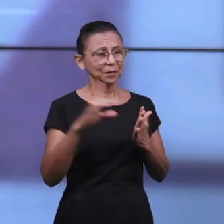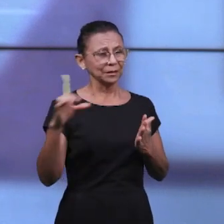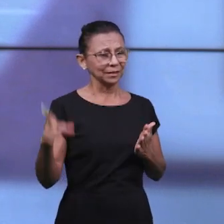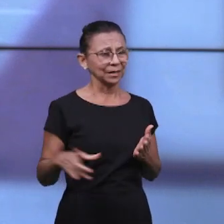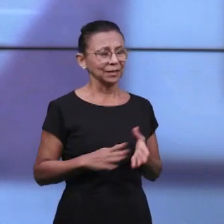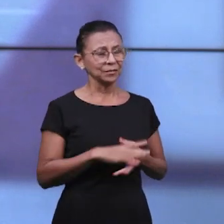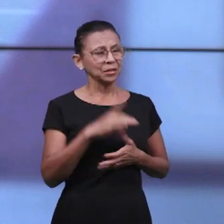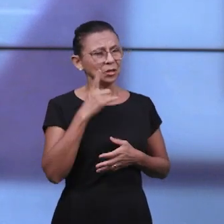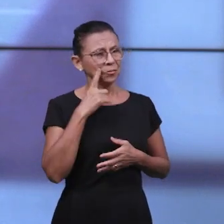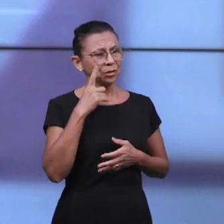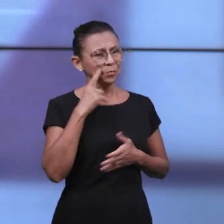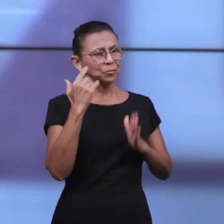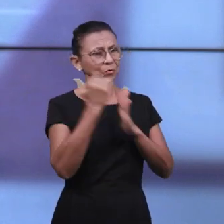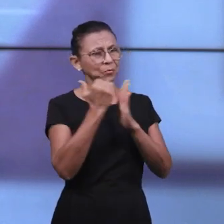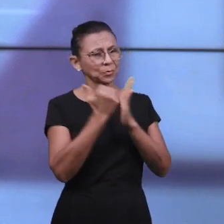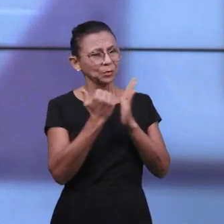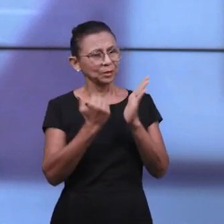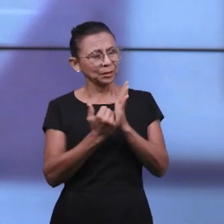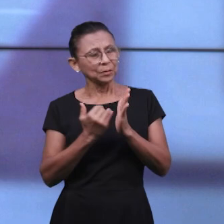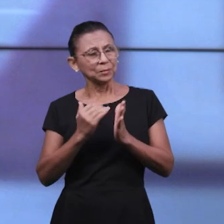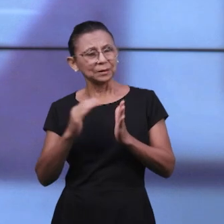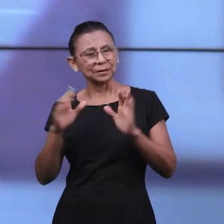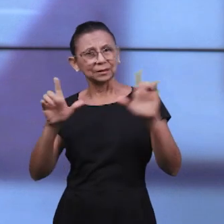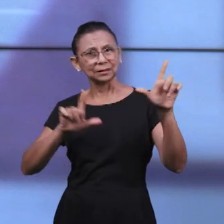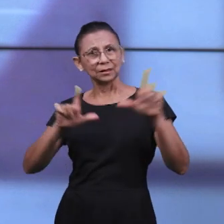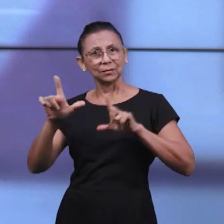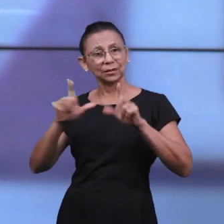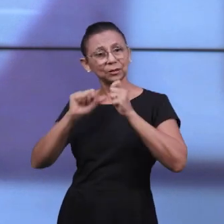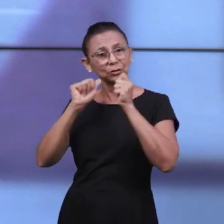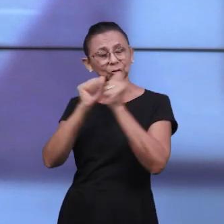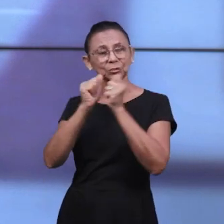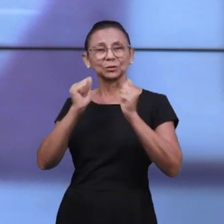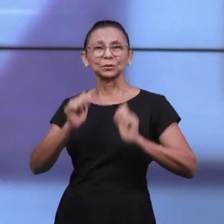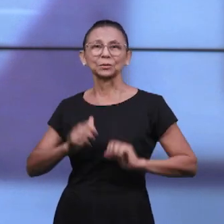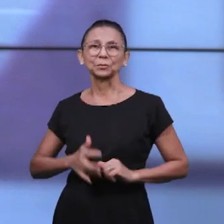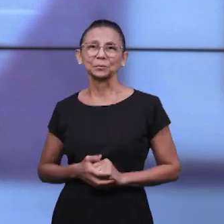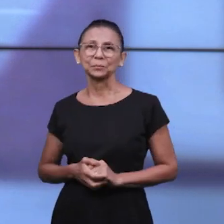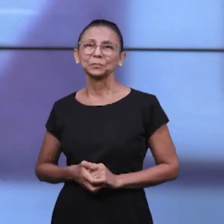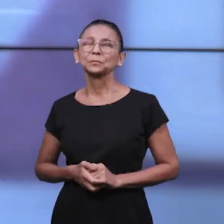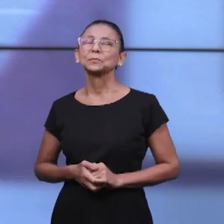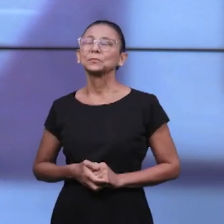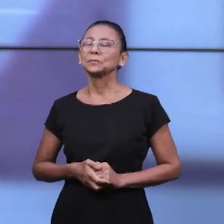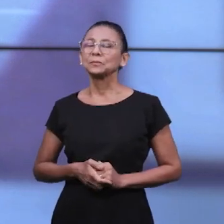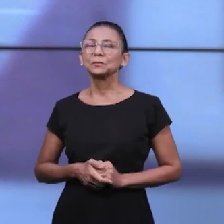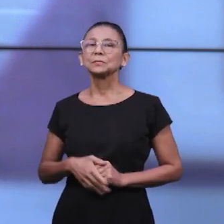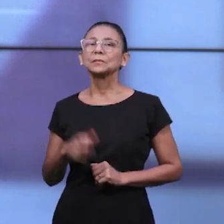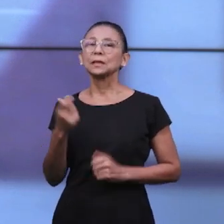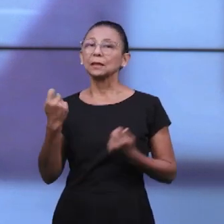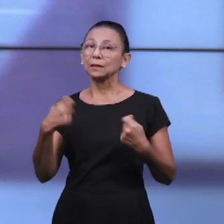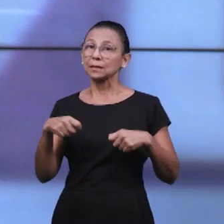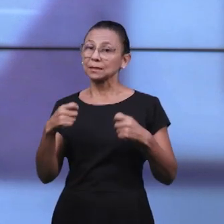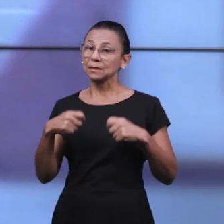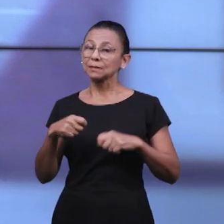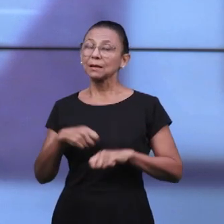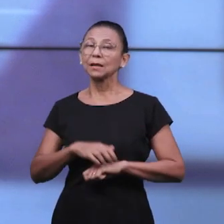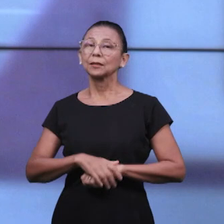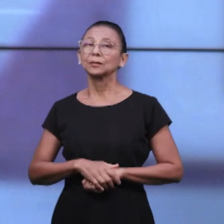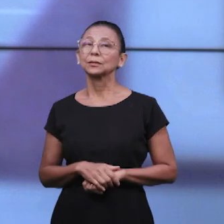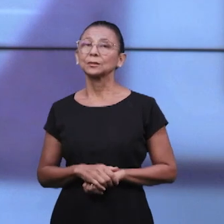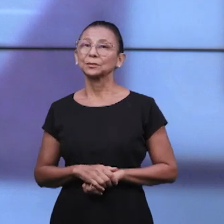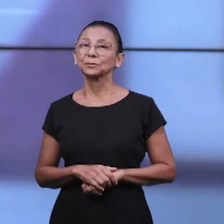assistam os programas bíblicos e as animações dos louvores. Esses recursos devem fazer parte da nossa rotina.